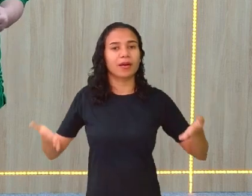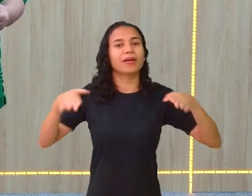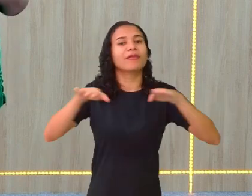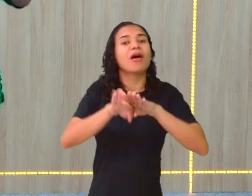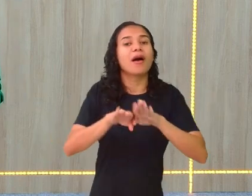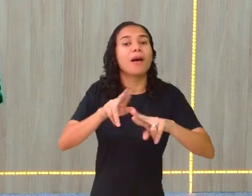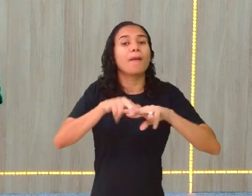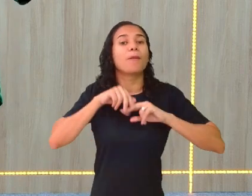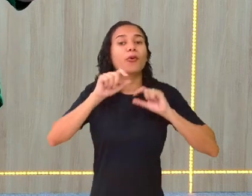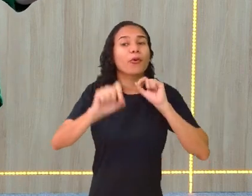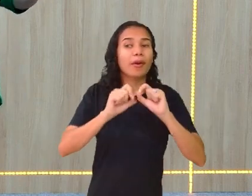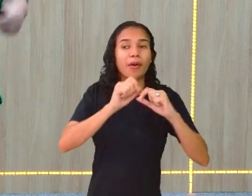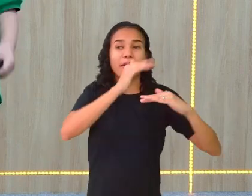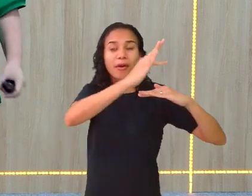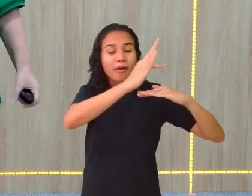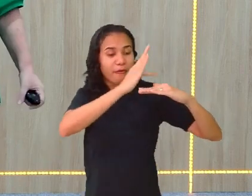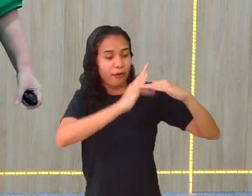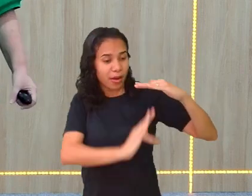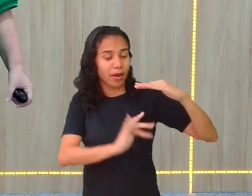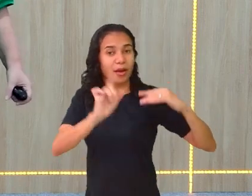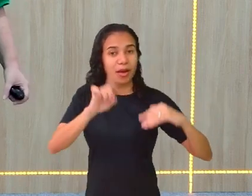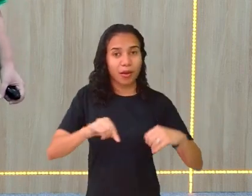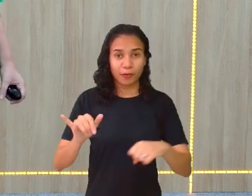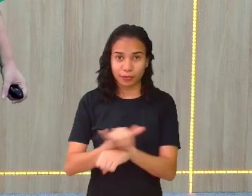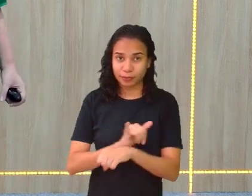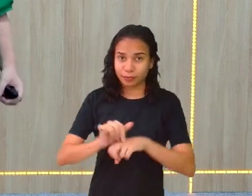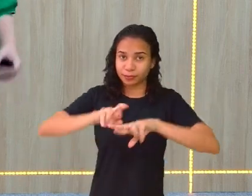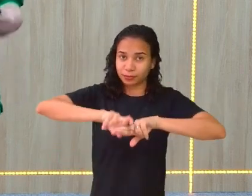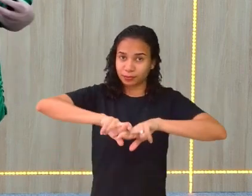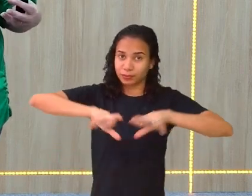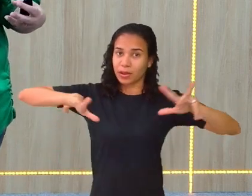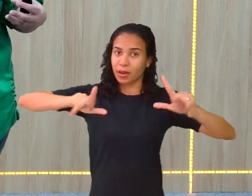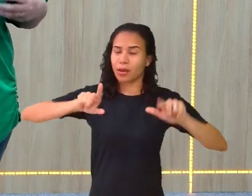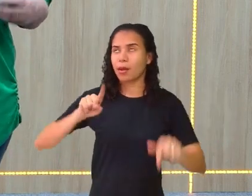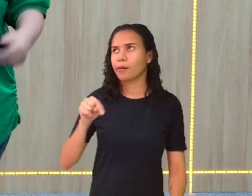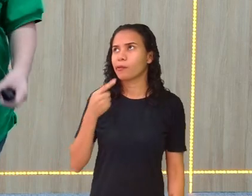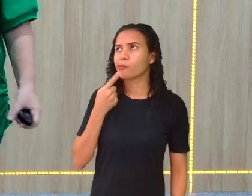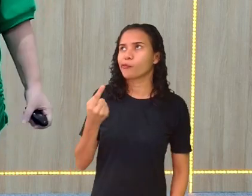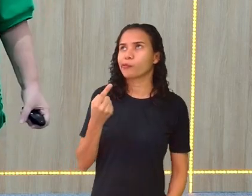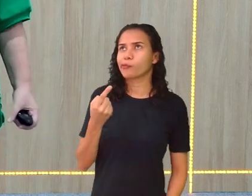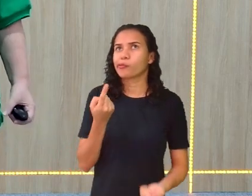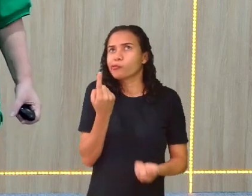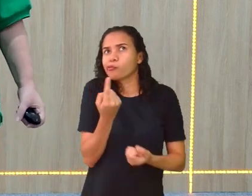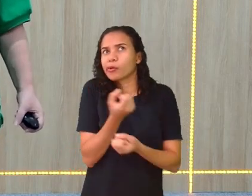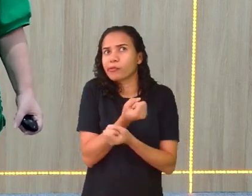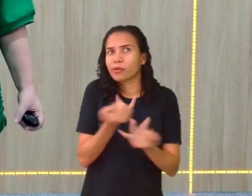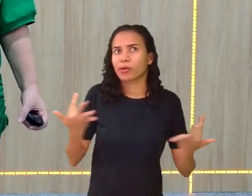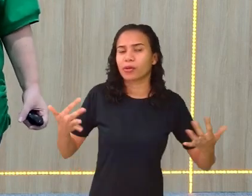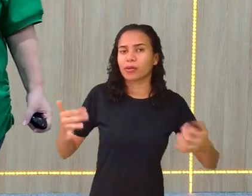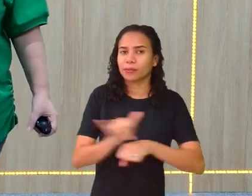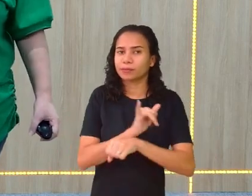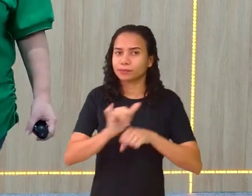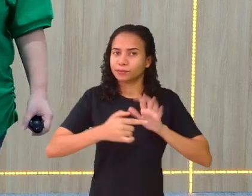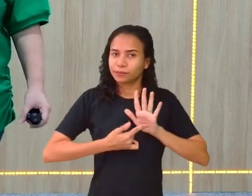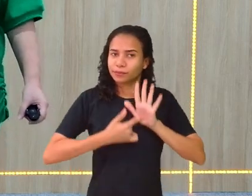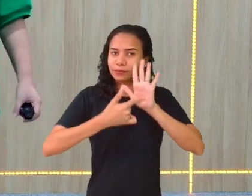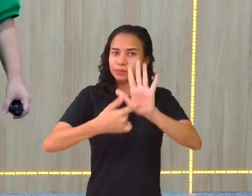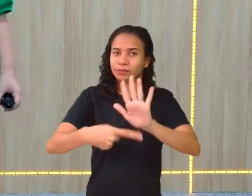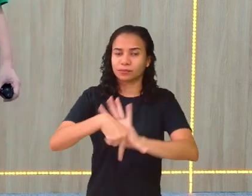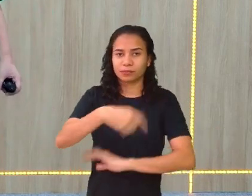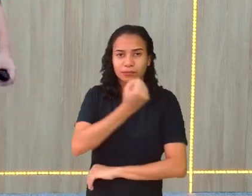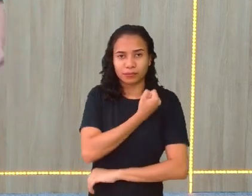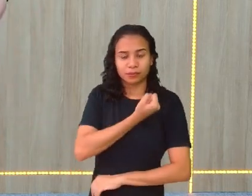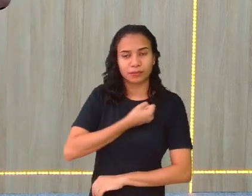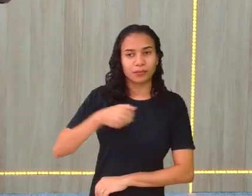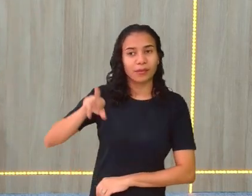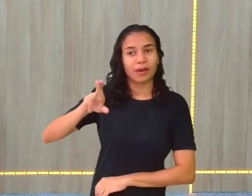porque fração é uma maneira diferente, ou melhor, é uma das maneiras de representar os números